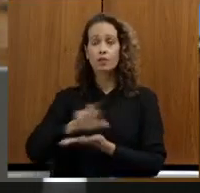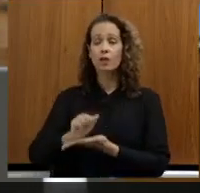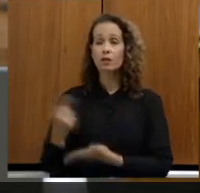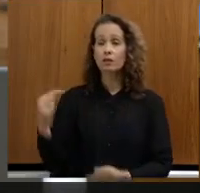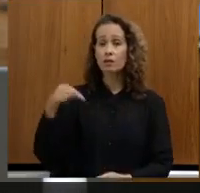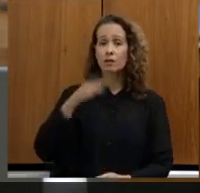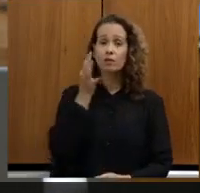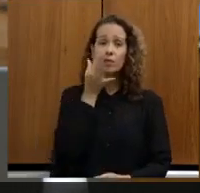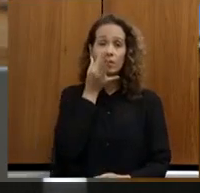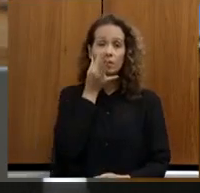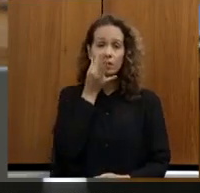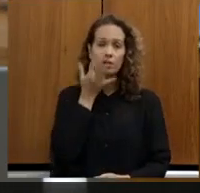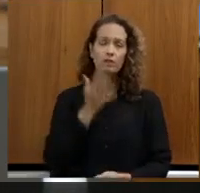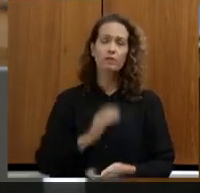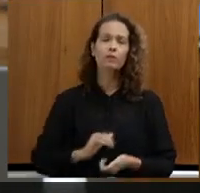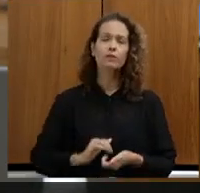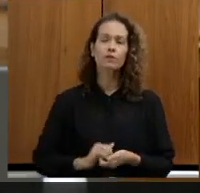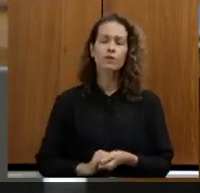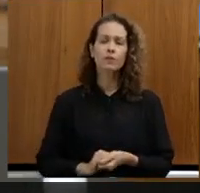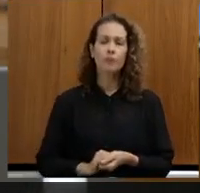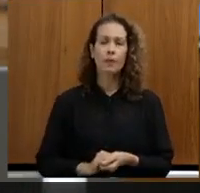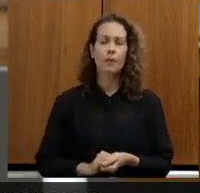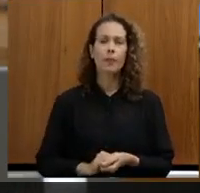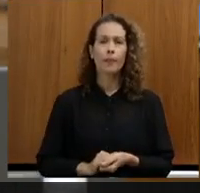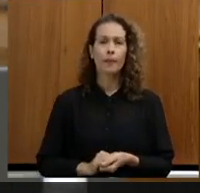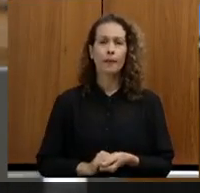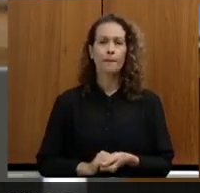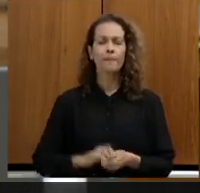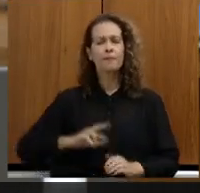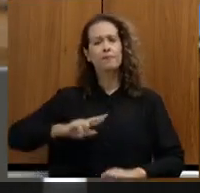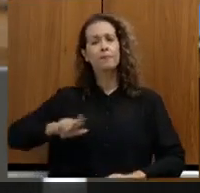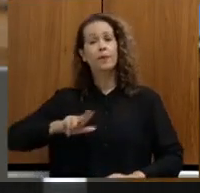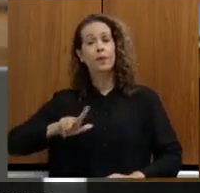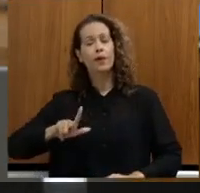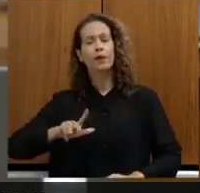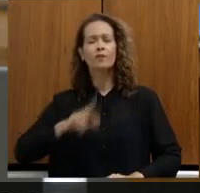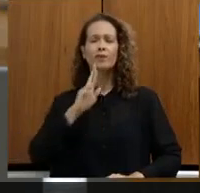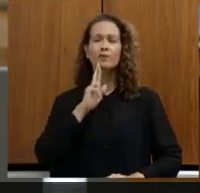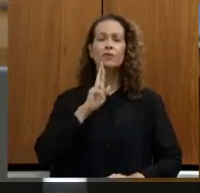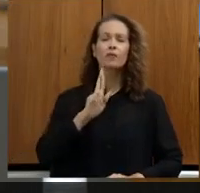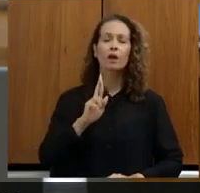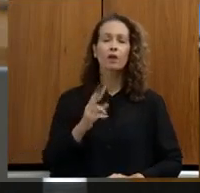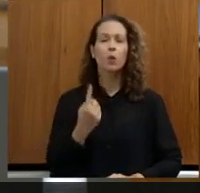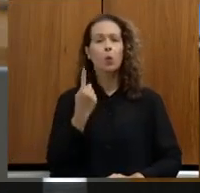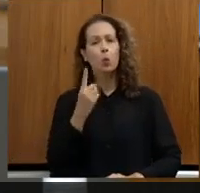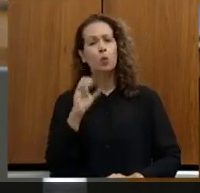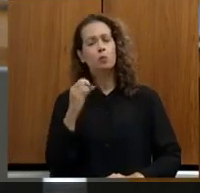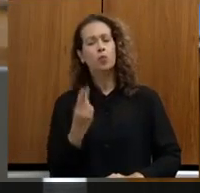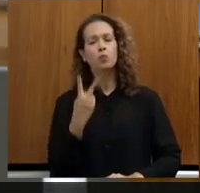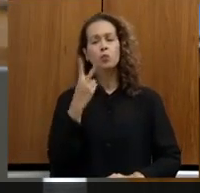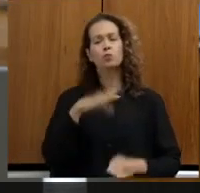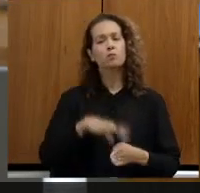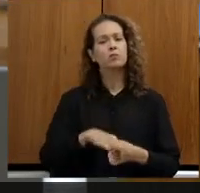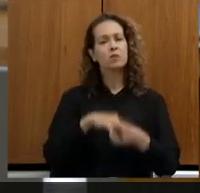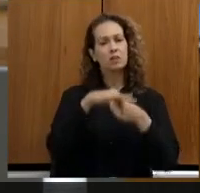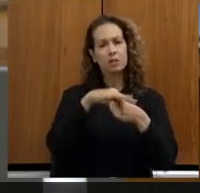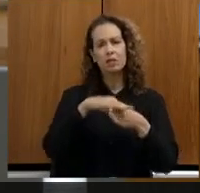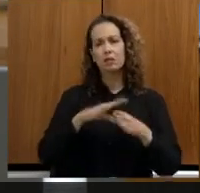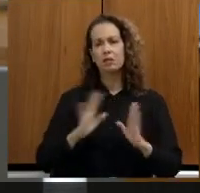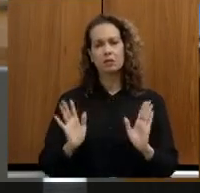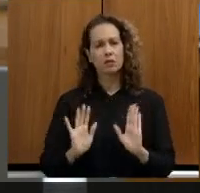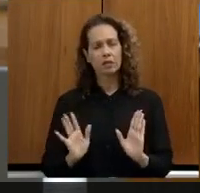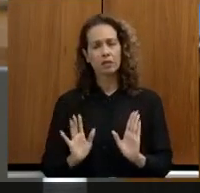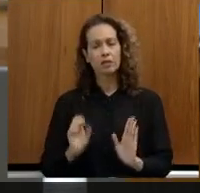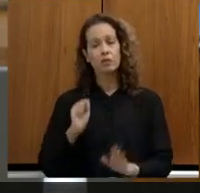presentes não é apenas um resultado de uma ou duas lideranças dos dirigentes do